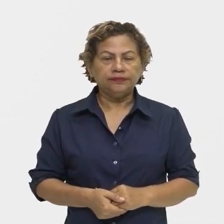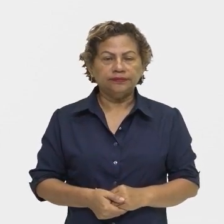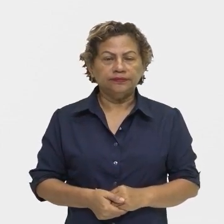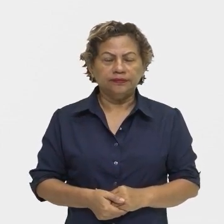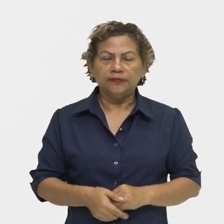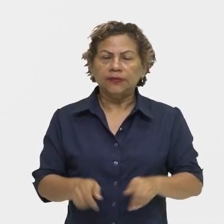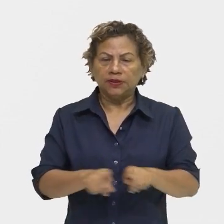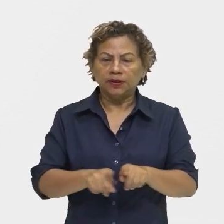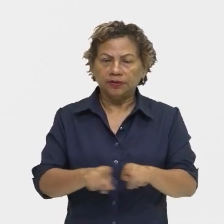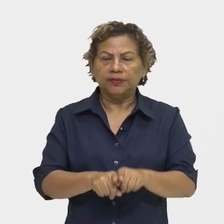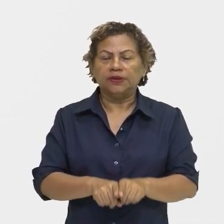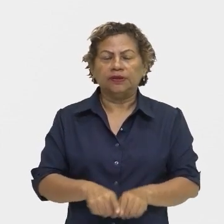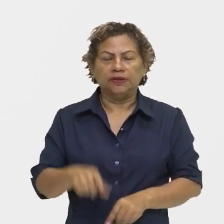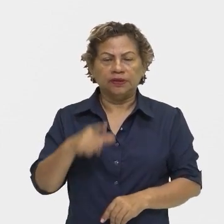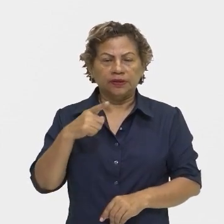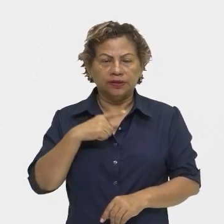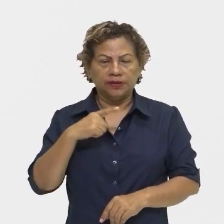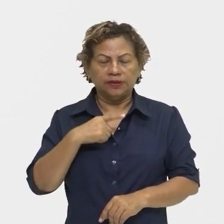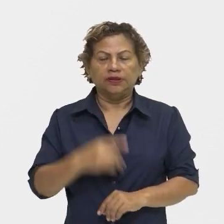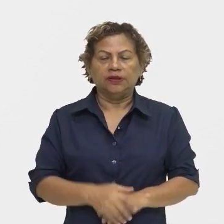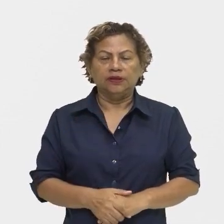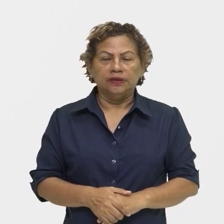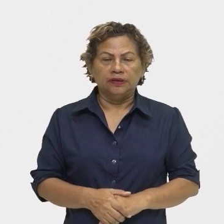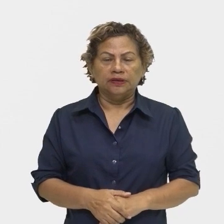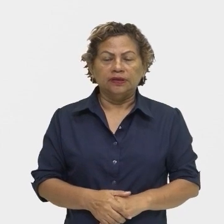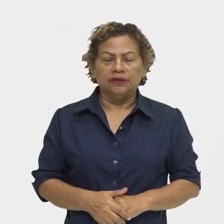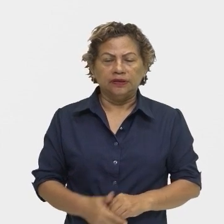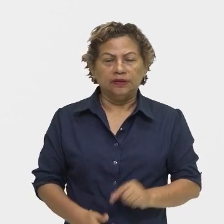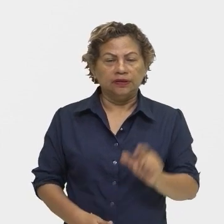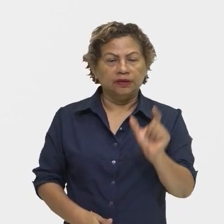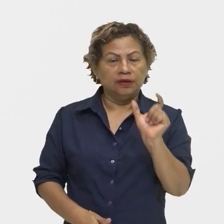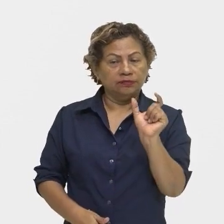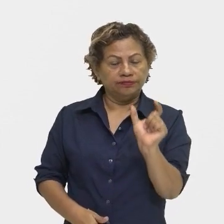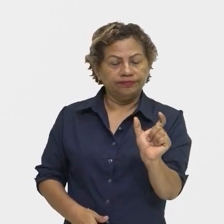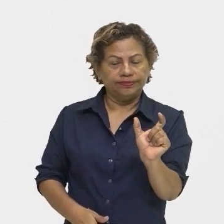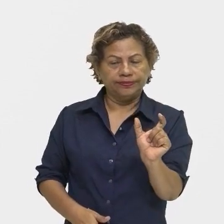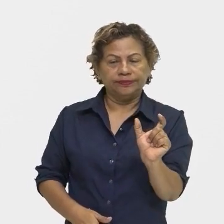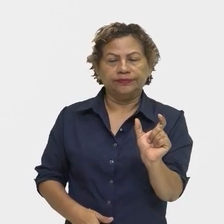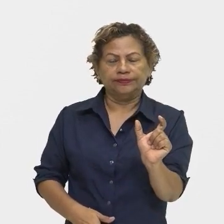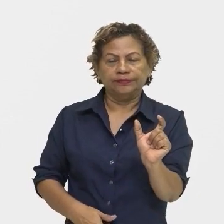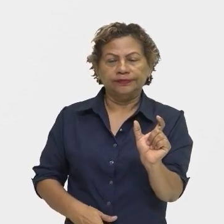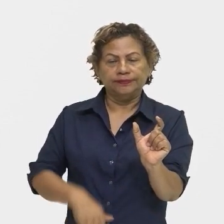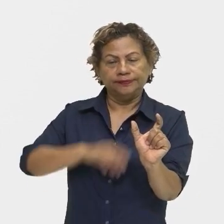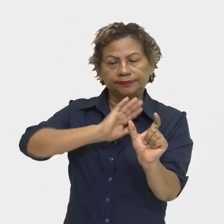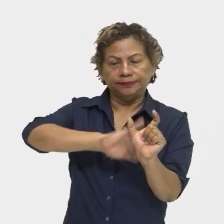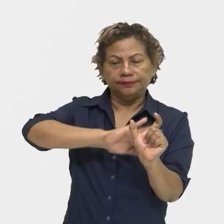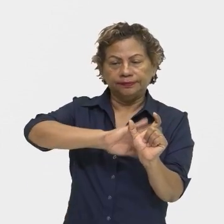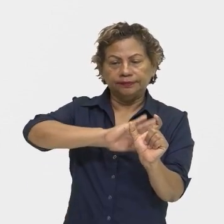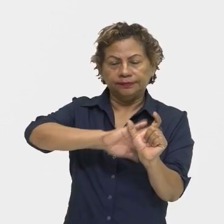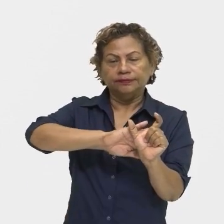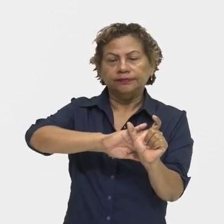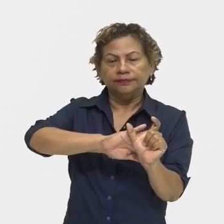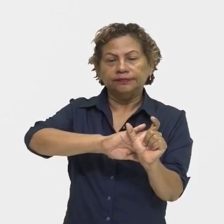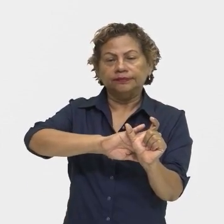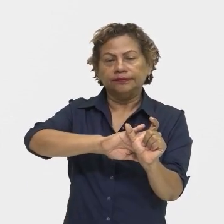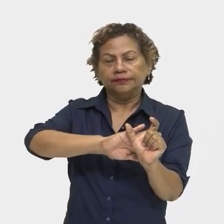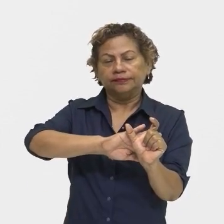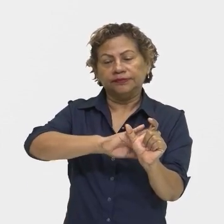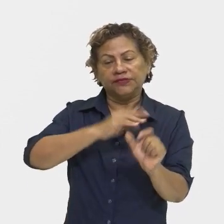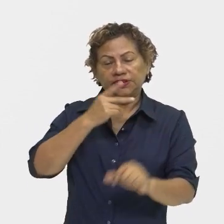conativa. A função conativa ou apelativa, também chamada de apelativa.